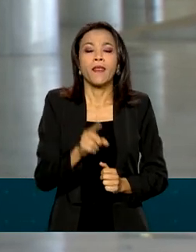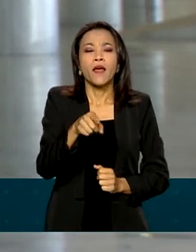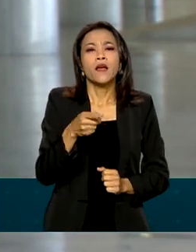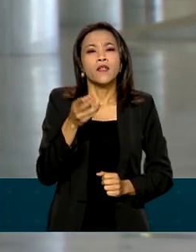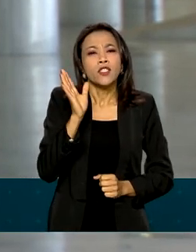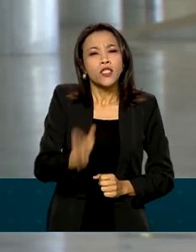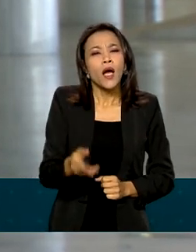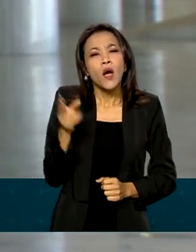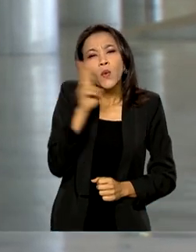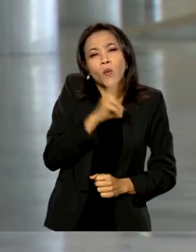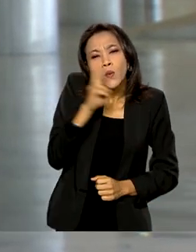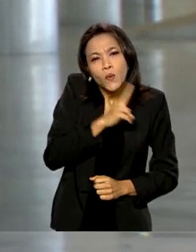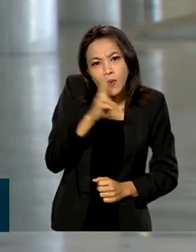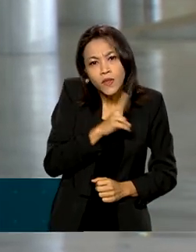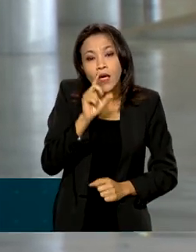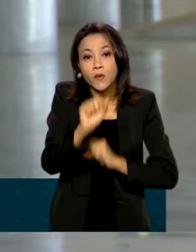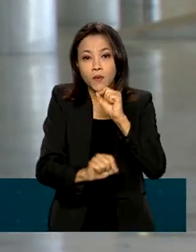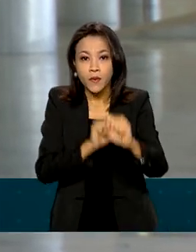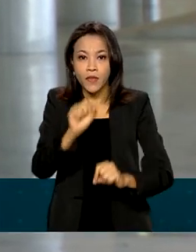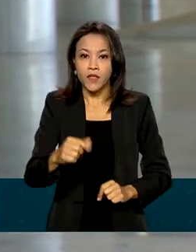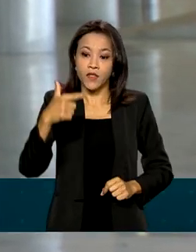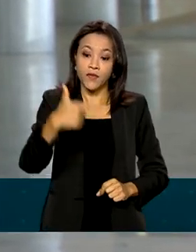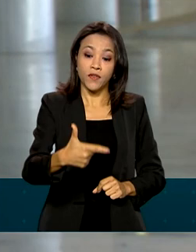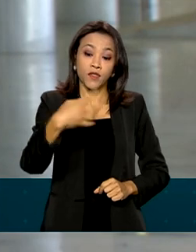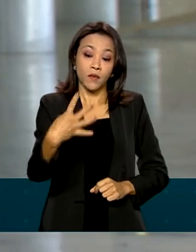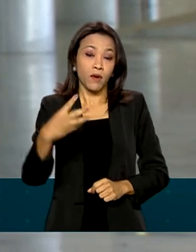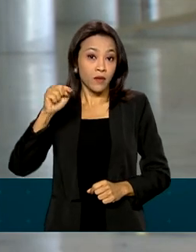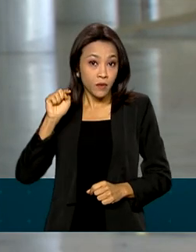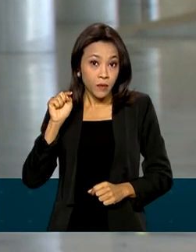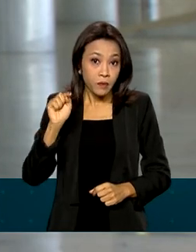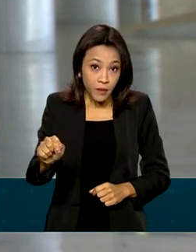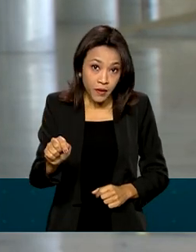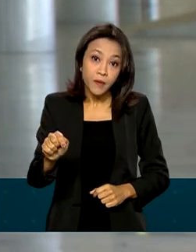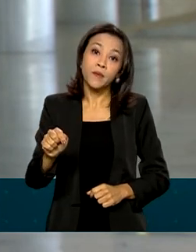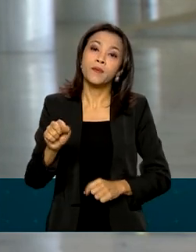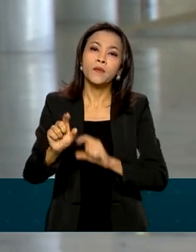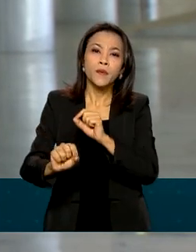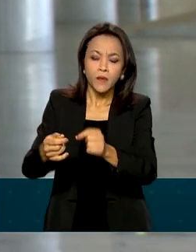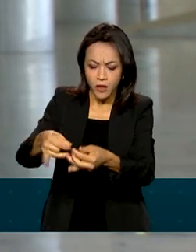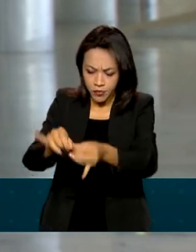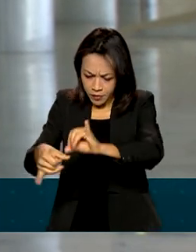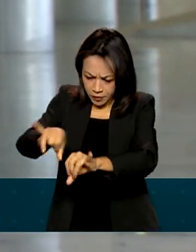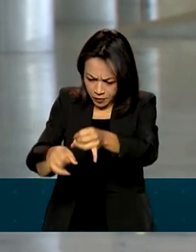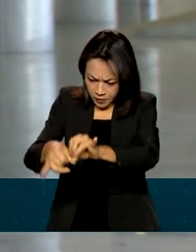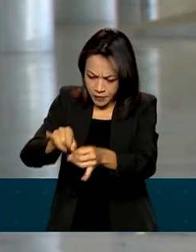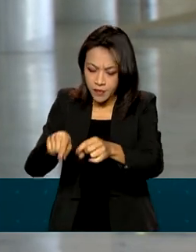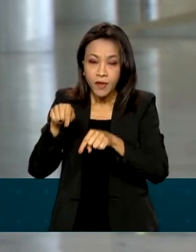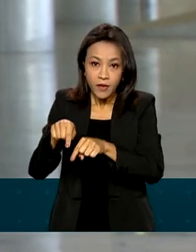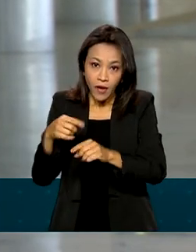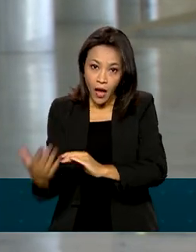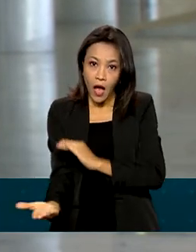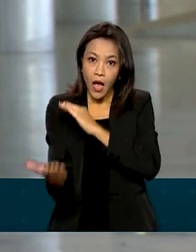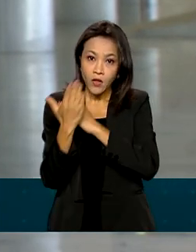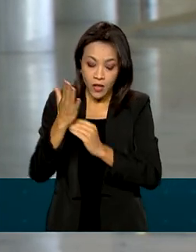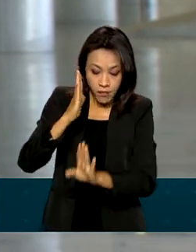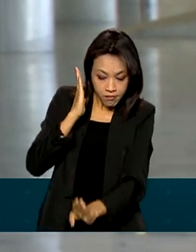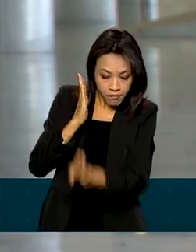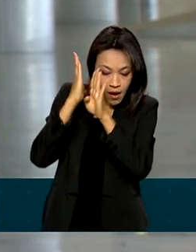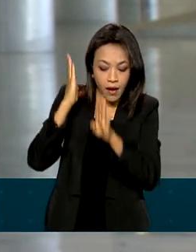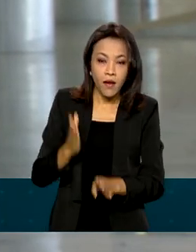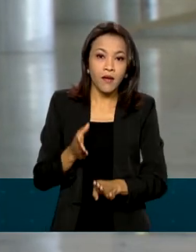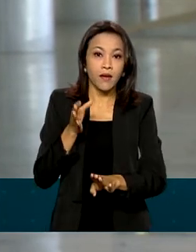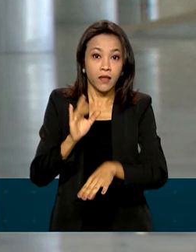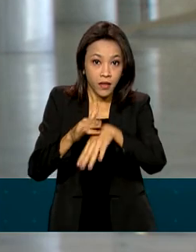emergencial e temporário de 24 mil unidades de reagentes para o diagnóstico da varíola dos macacos. Com dois kits